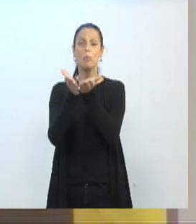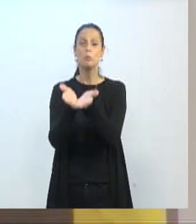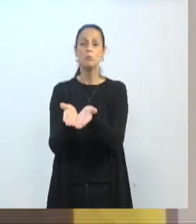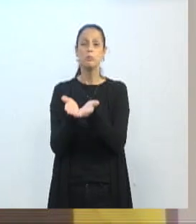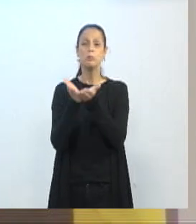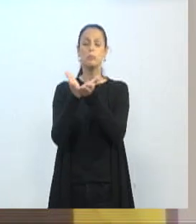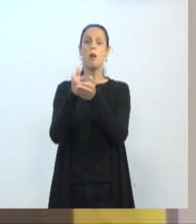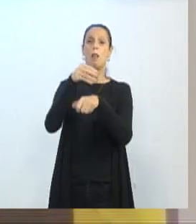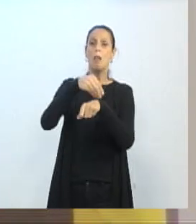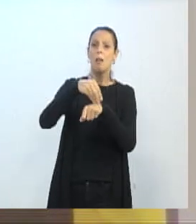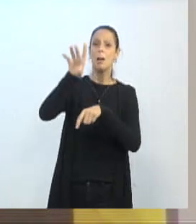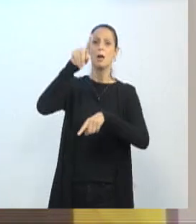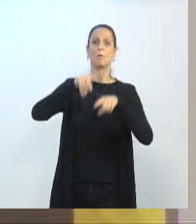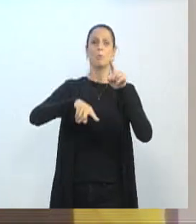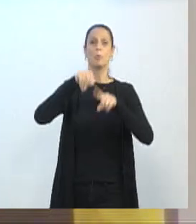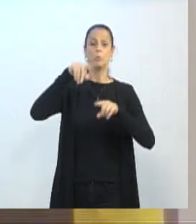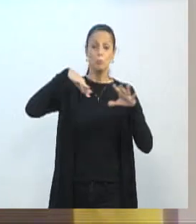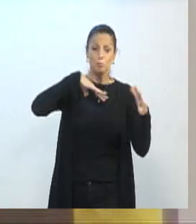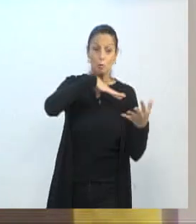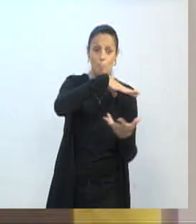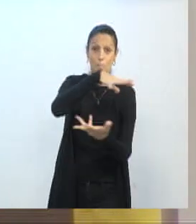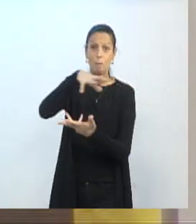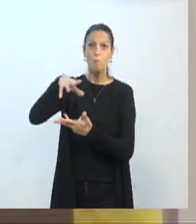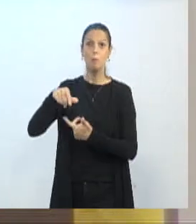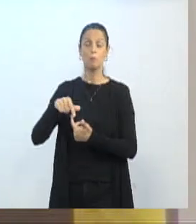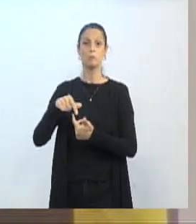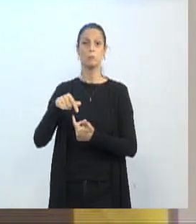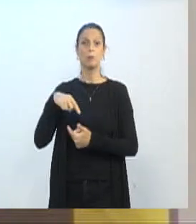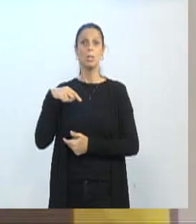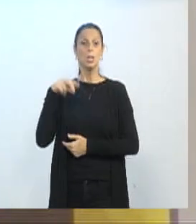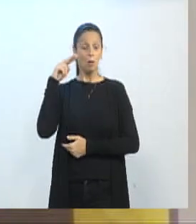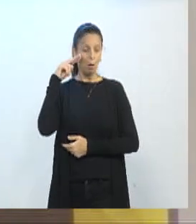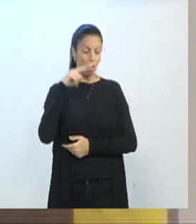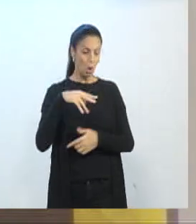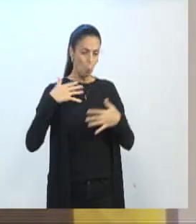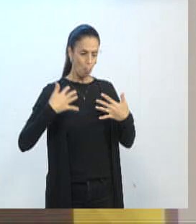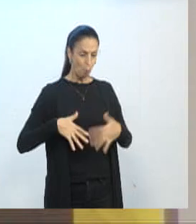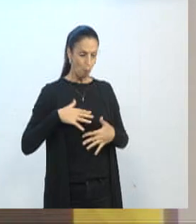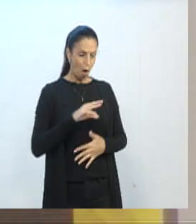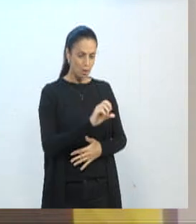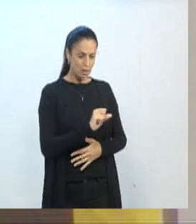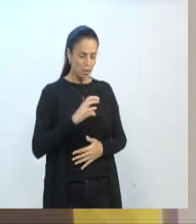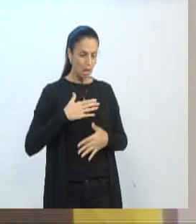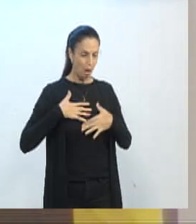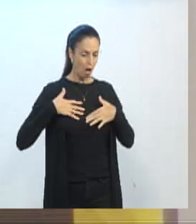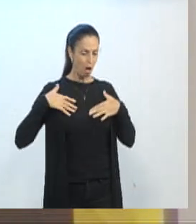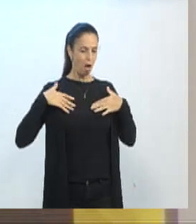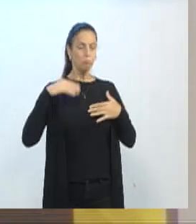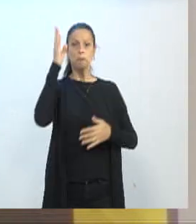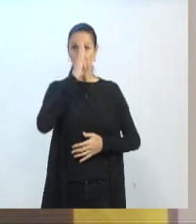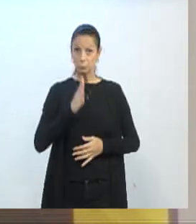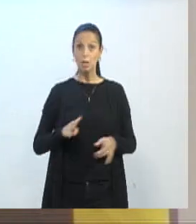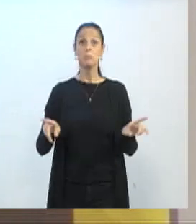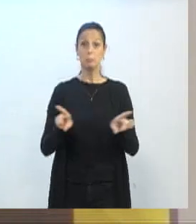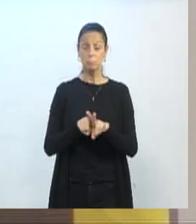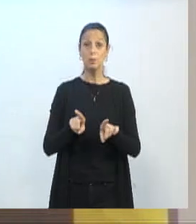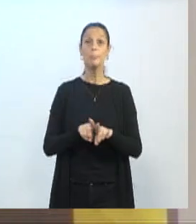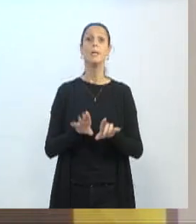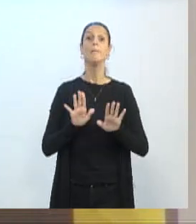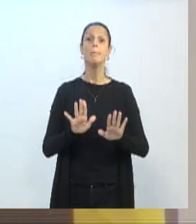os seus produtos e orgulhar o Estado de Santa Catarina e o Brasil. E nós